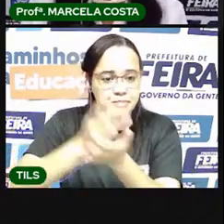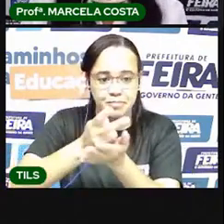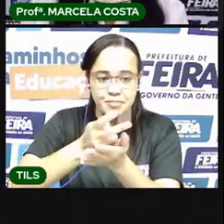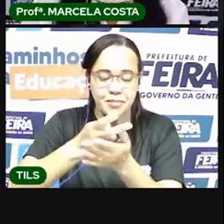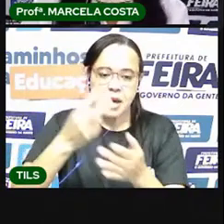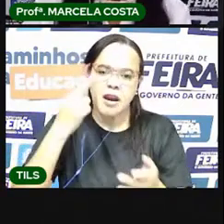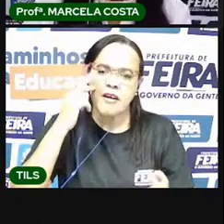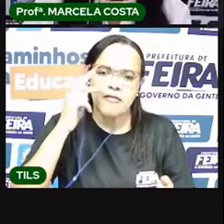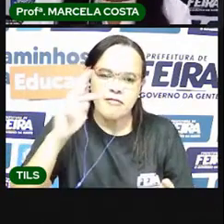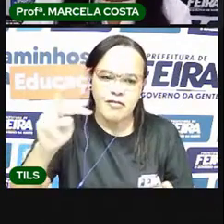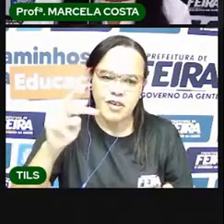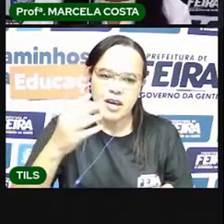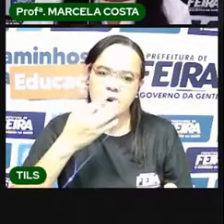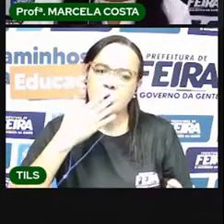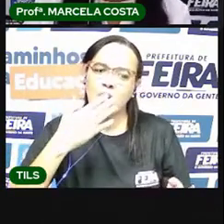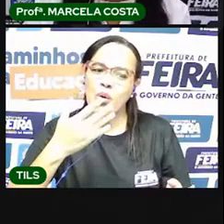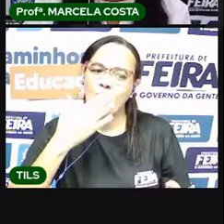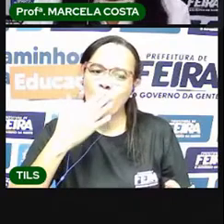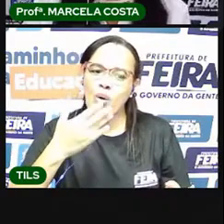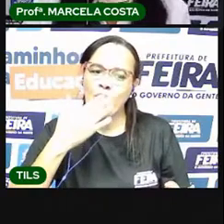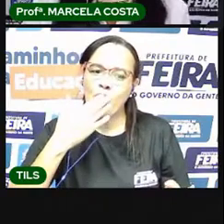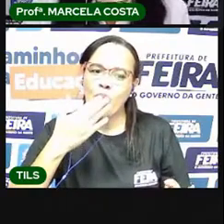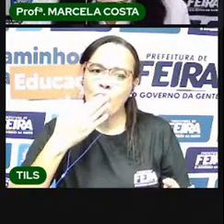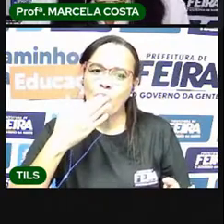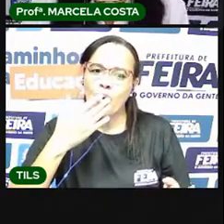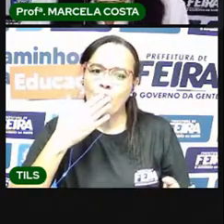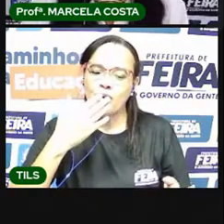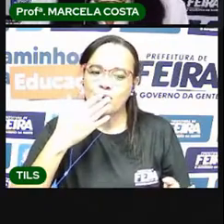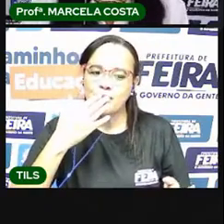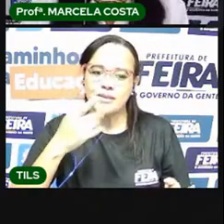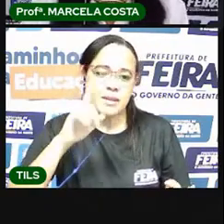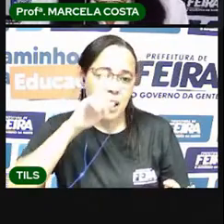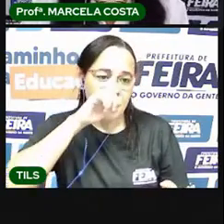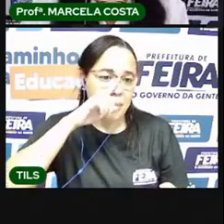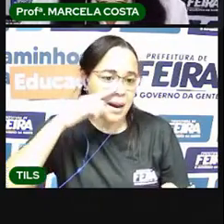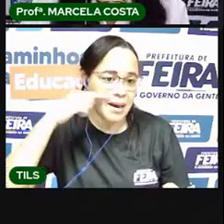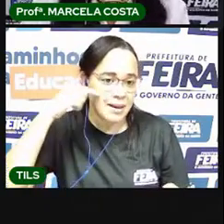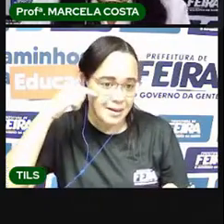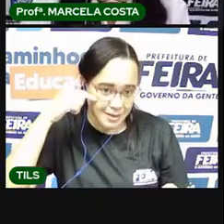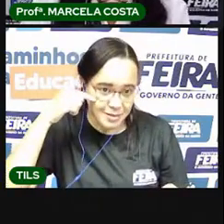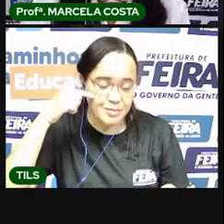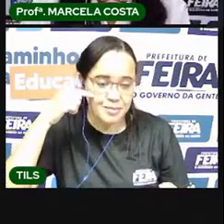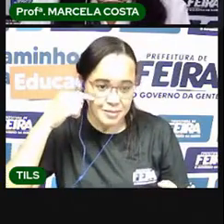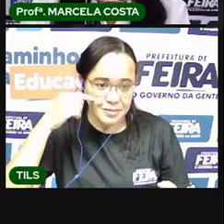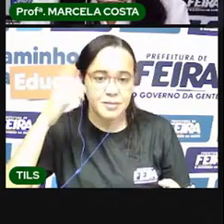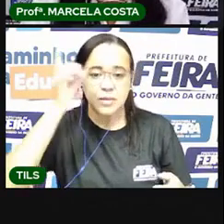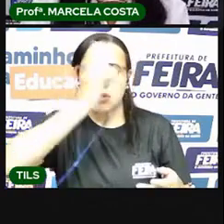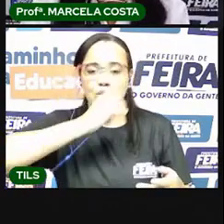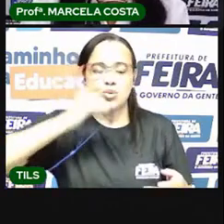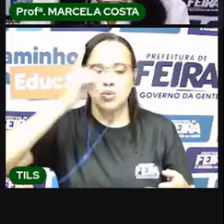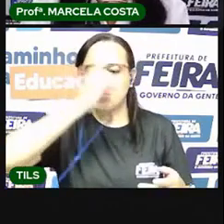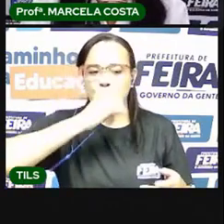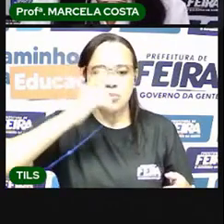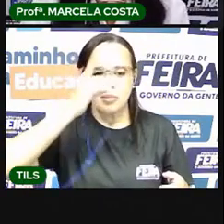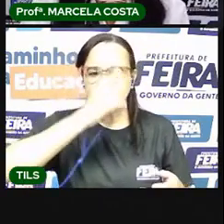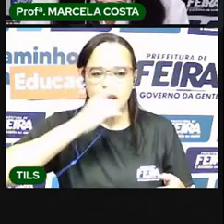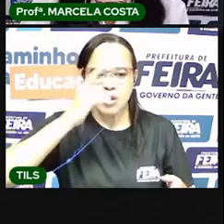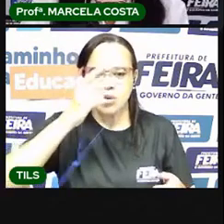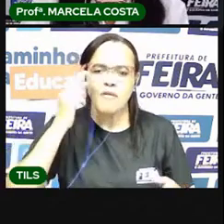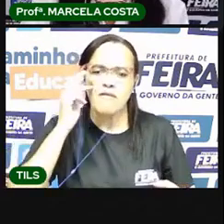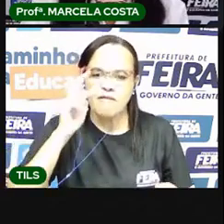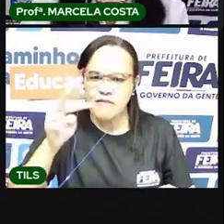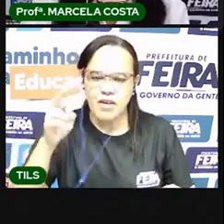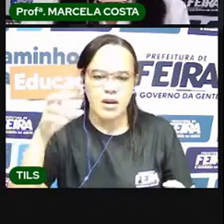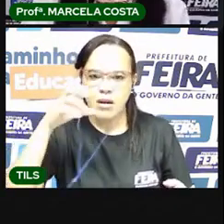calendário, na sua casa Você pode observar Que o domingo Vai estar sempre destacado os dias da